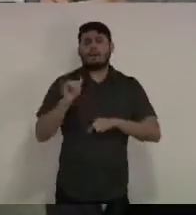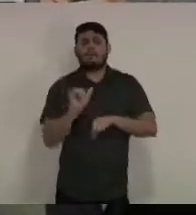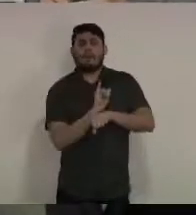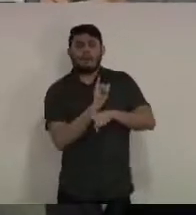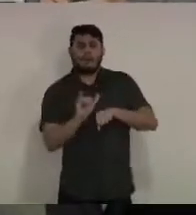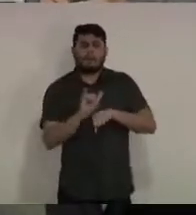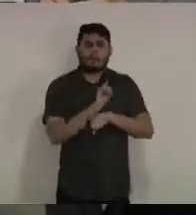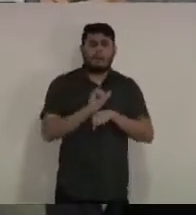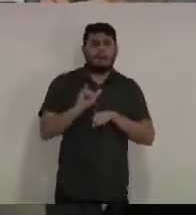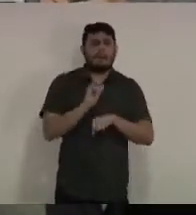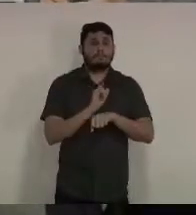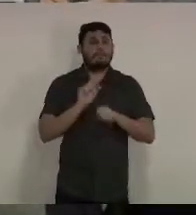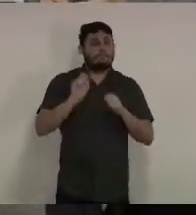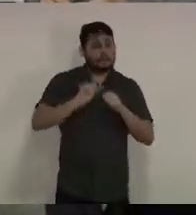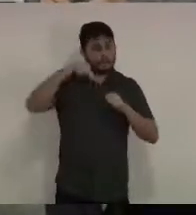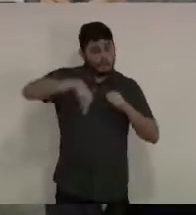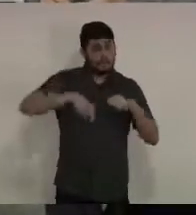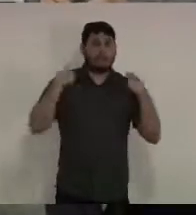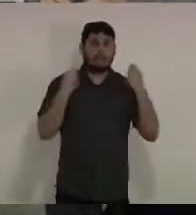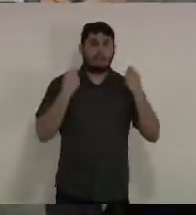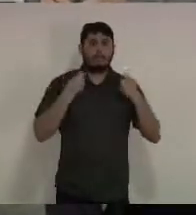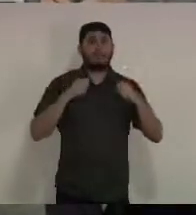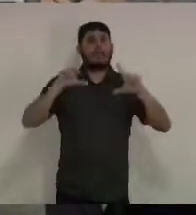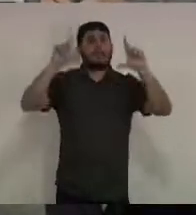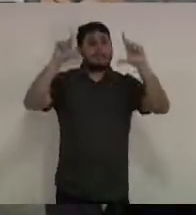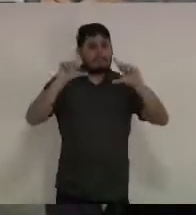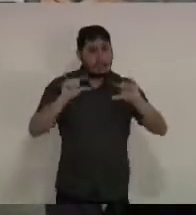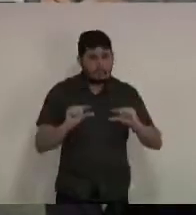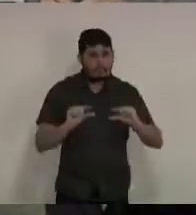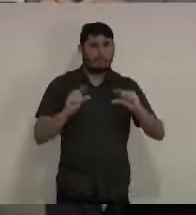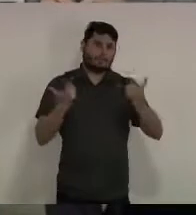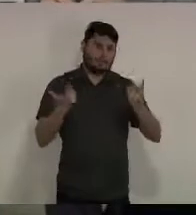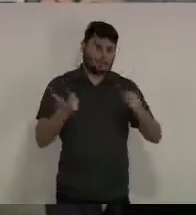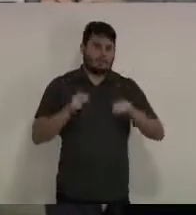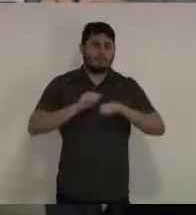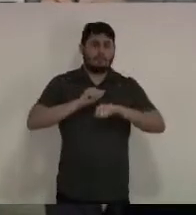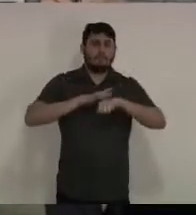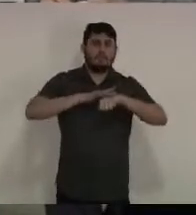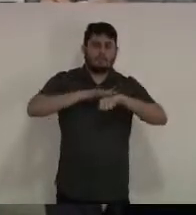todas.